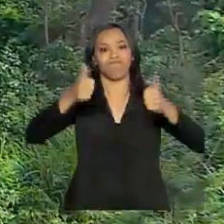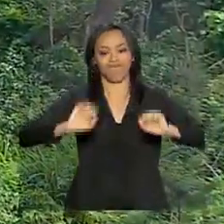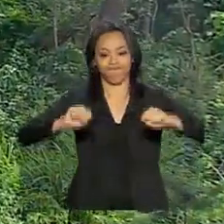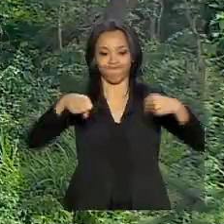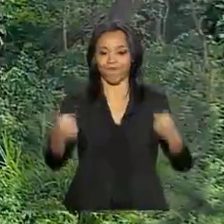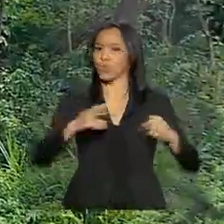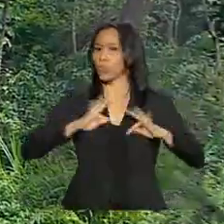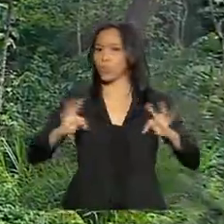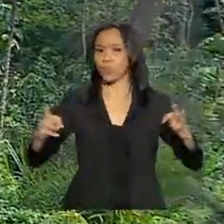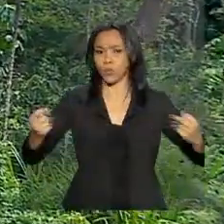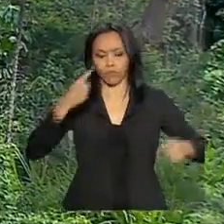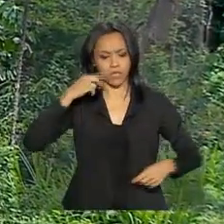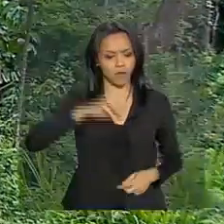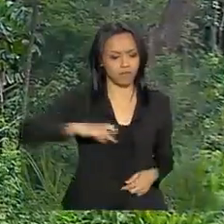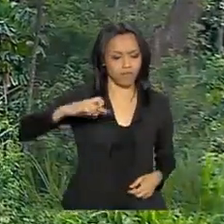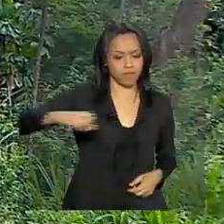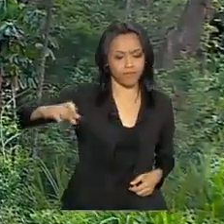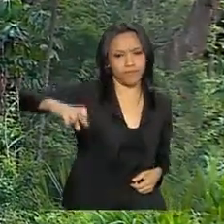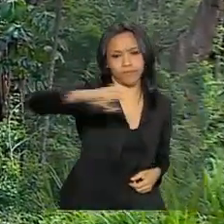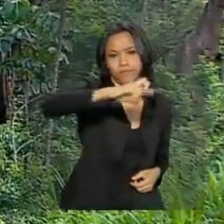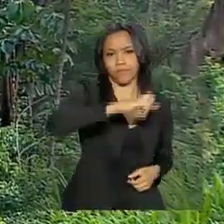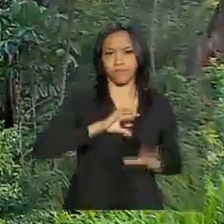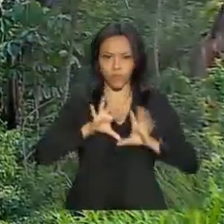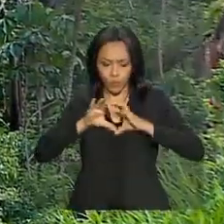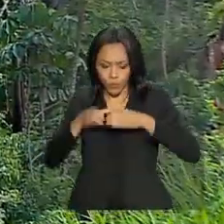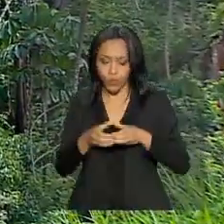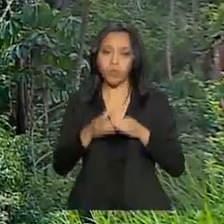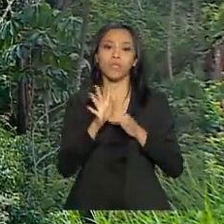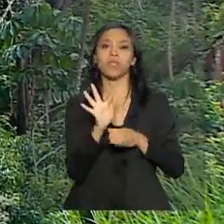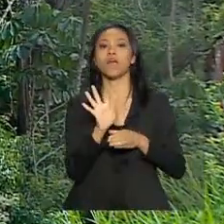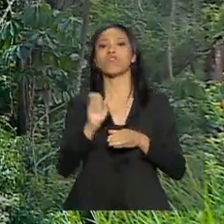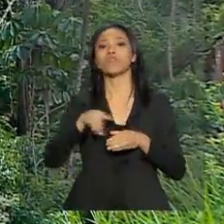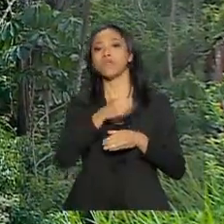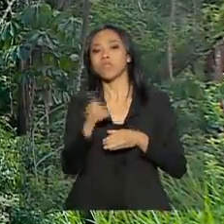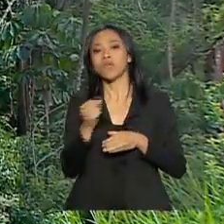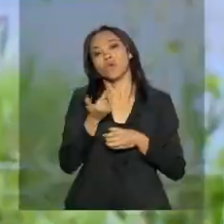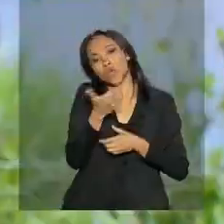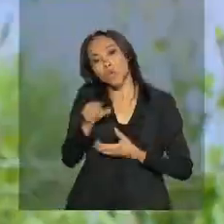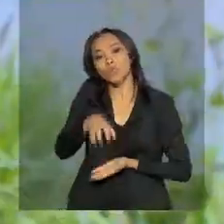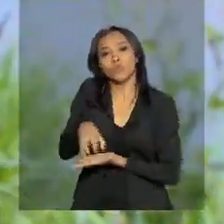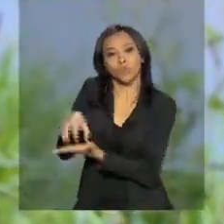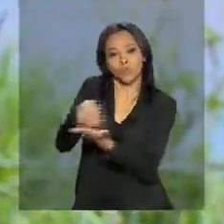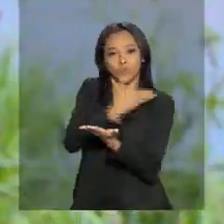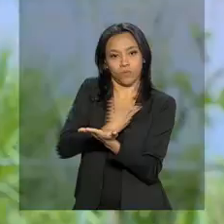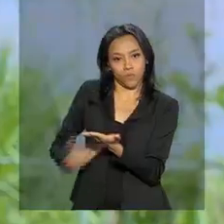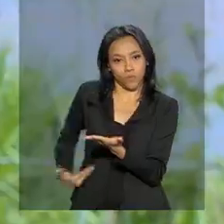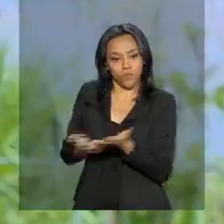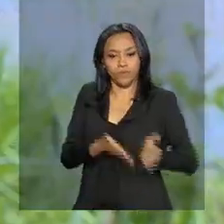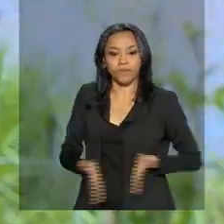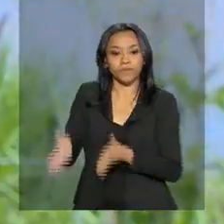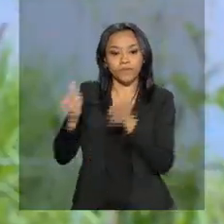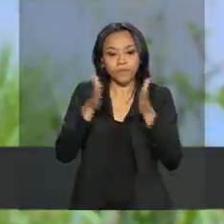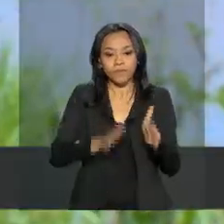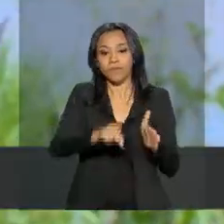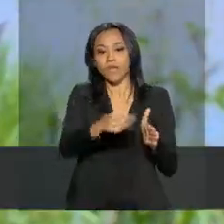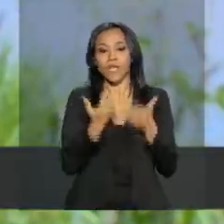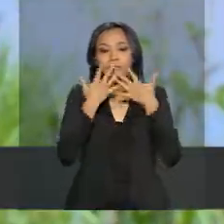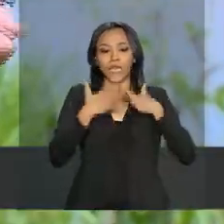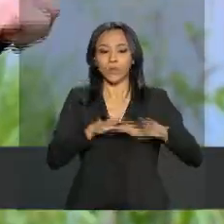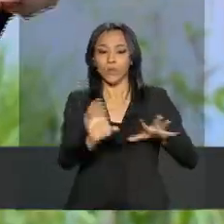será monitorado pelos técnicos da Fundação Renova e pelos órgãos ambientais. A regeneração natural,